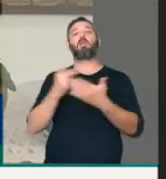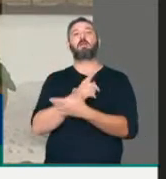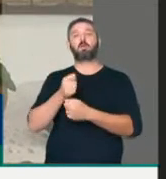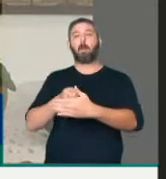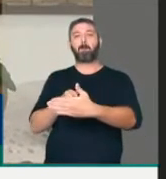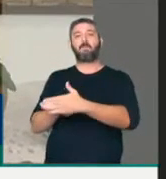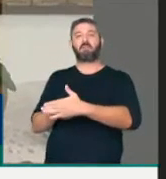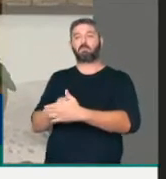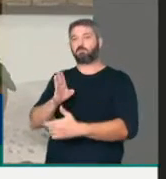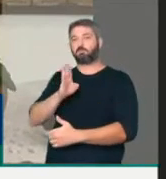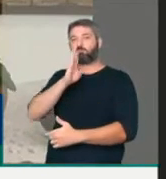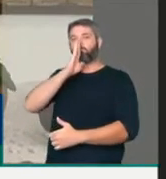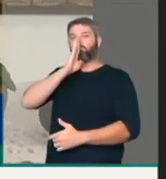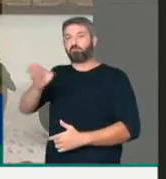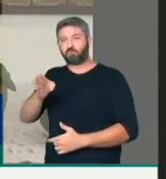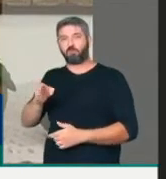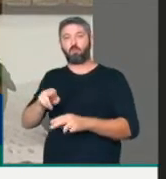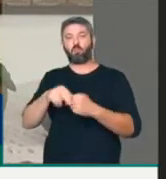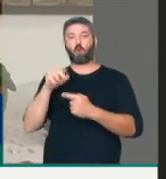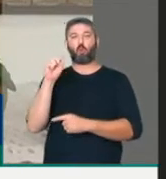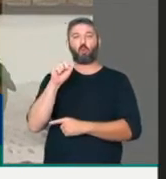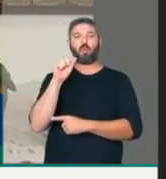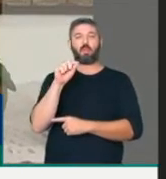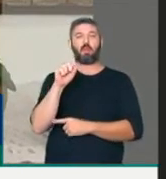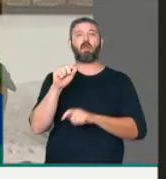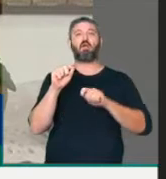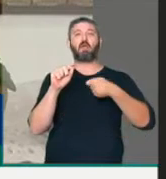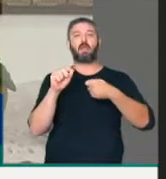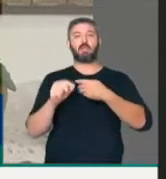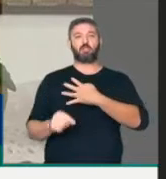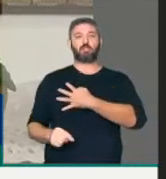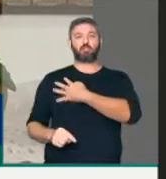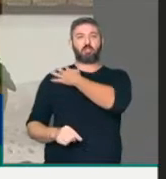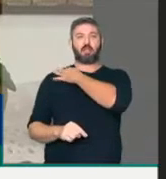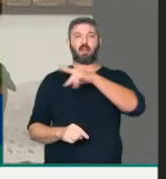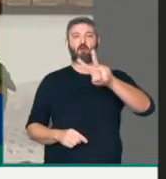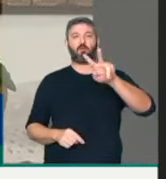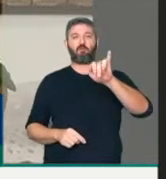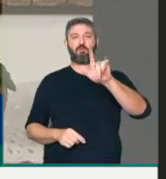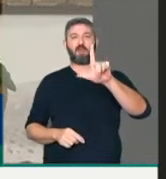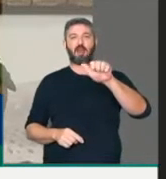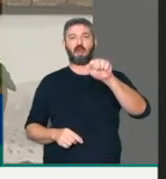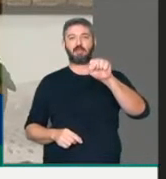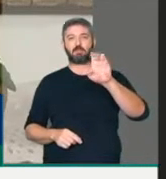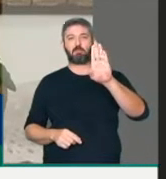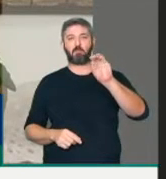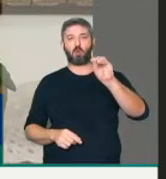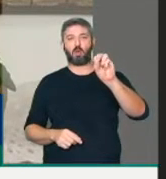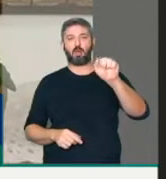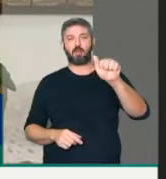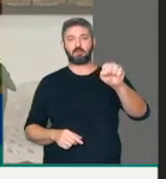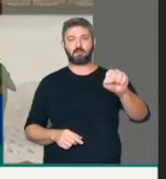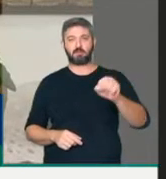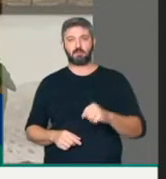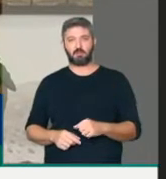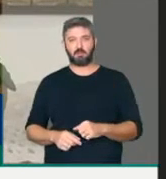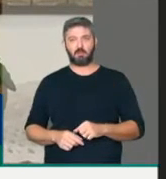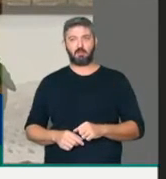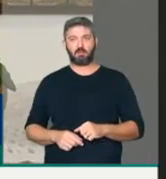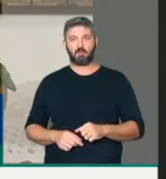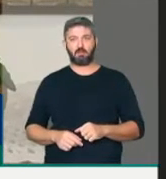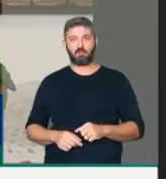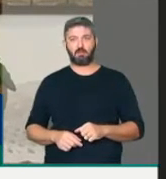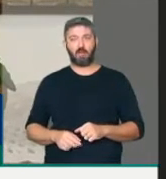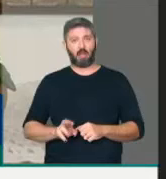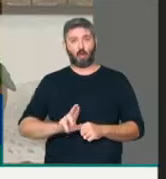garroteado por um tweet do general Vilas Boas, então autoridade do governo